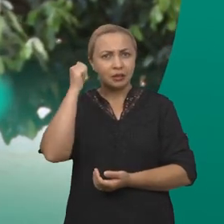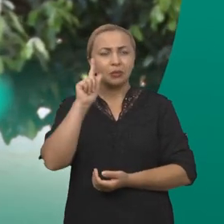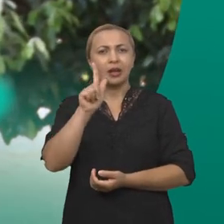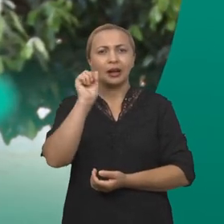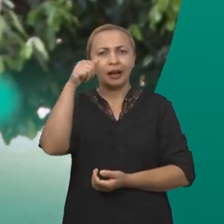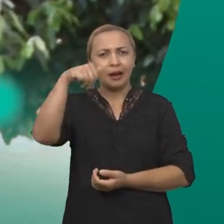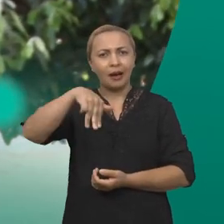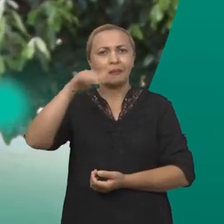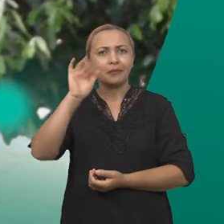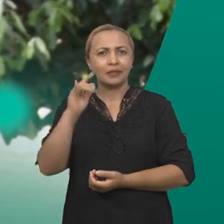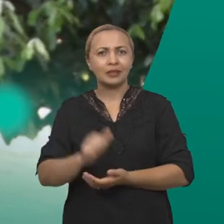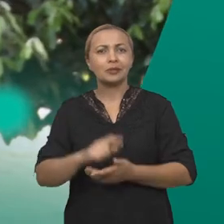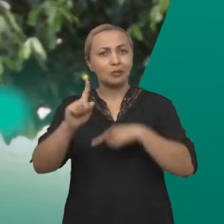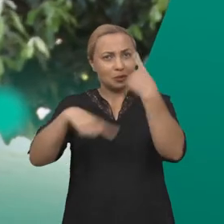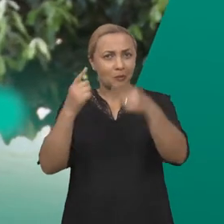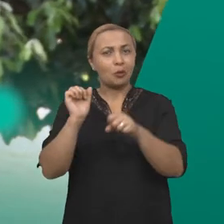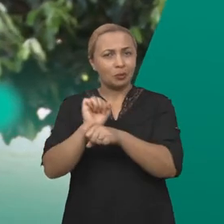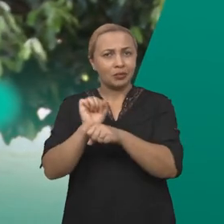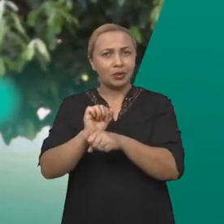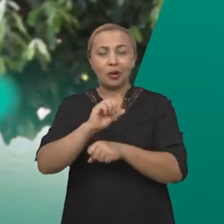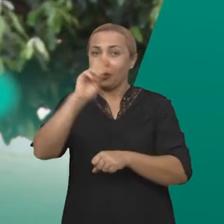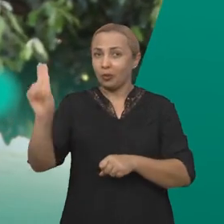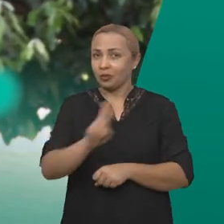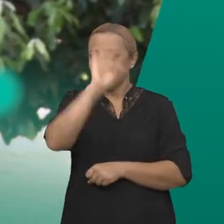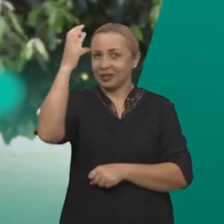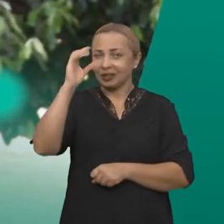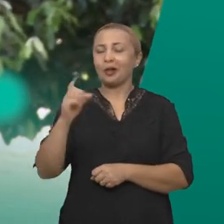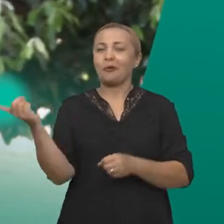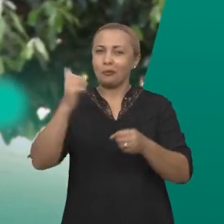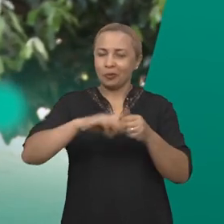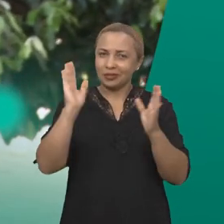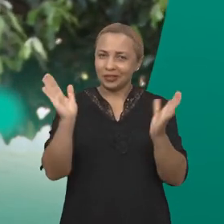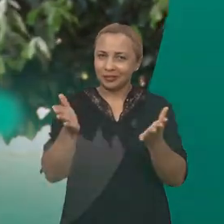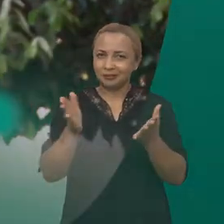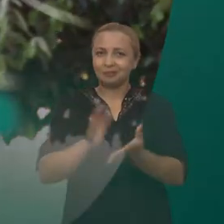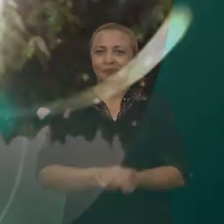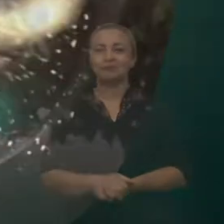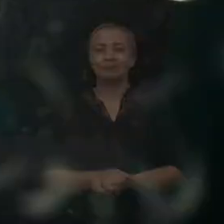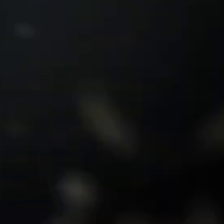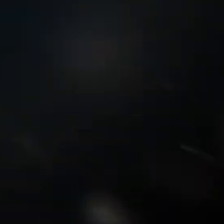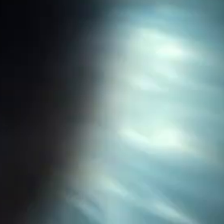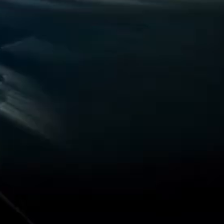gamificação? É depois do intervalo, no Univer Ciência. A gente volta já já.